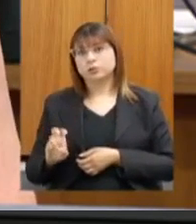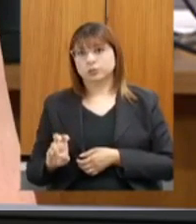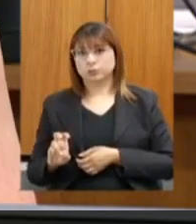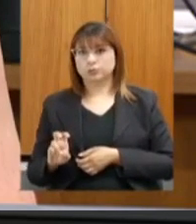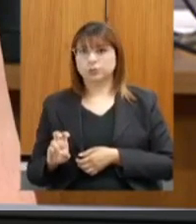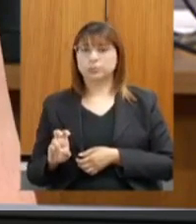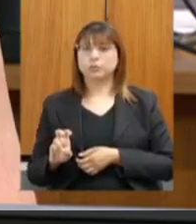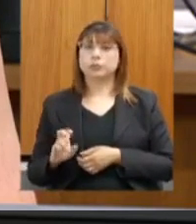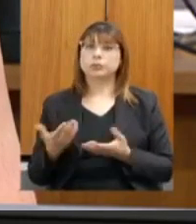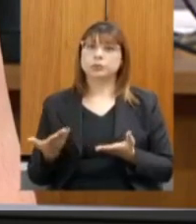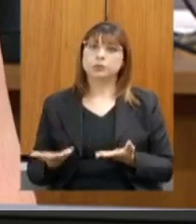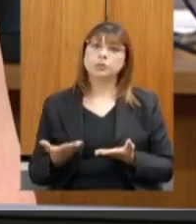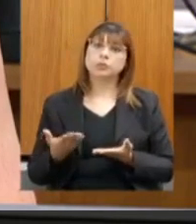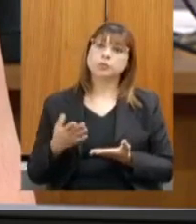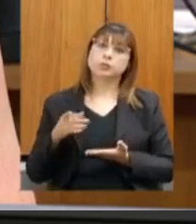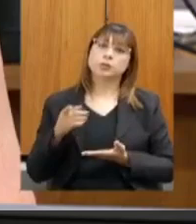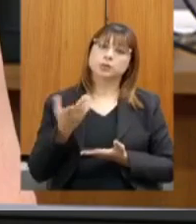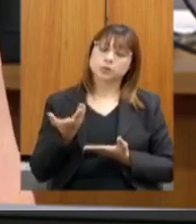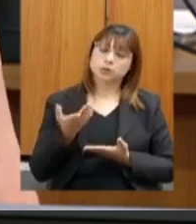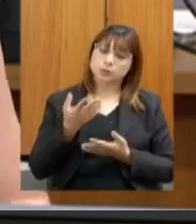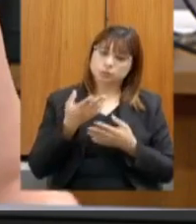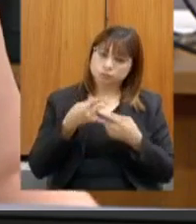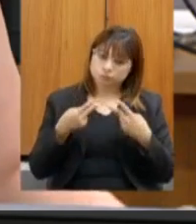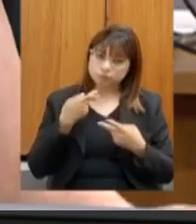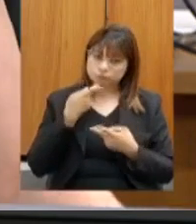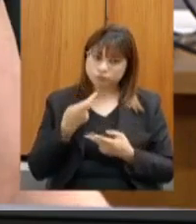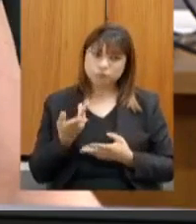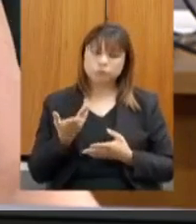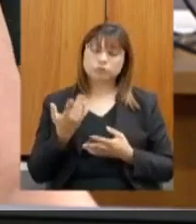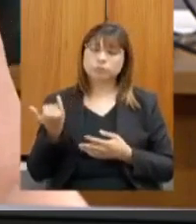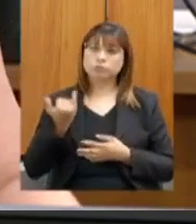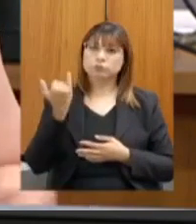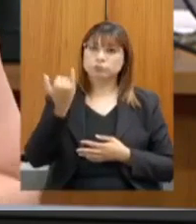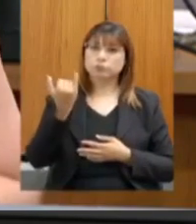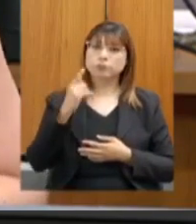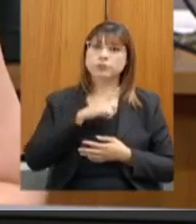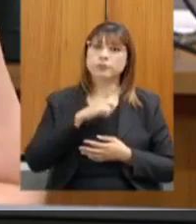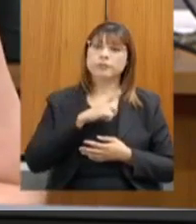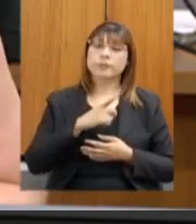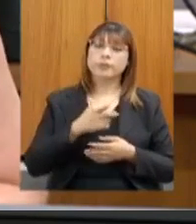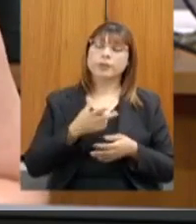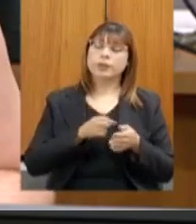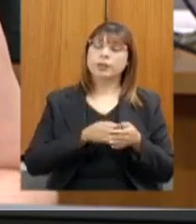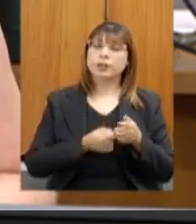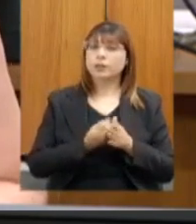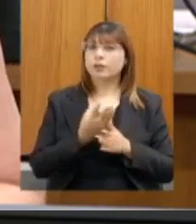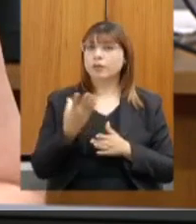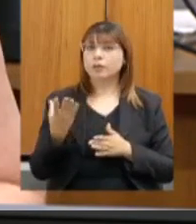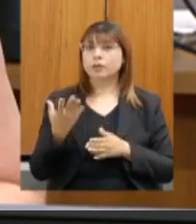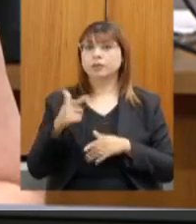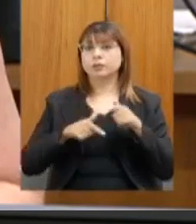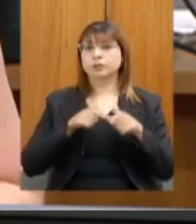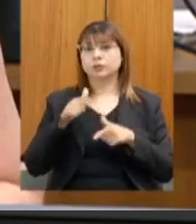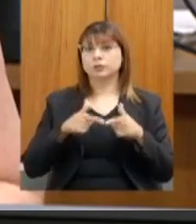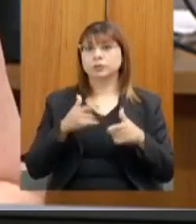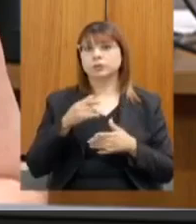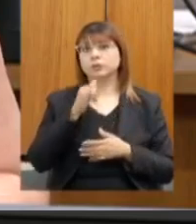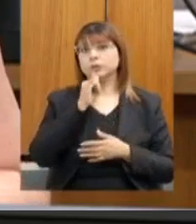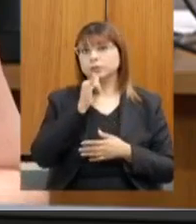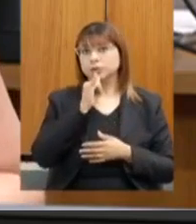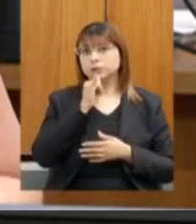Então, todos esses pontos são pontos fundamentais. A gente tem uma série de ações que foram tomadas nesse sentido, como a